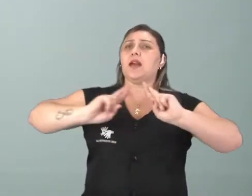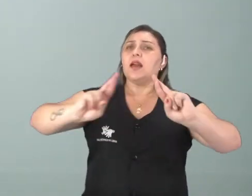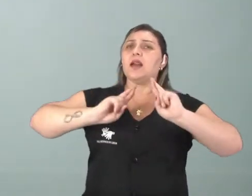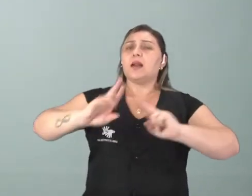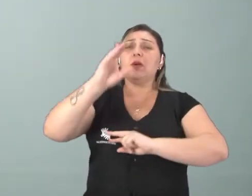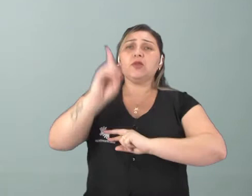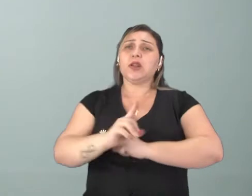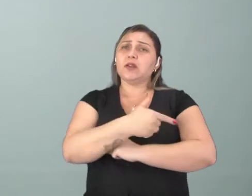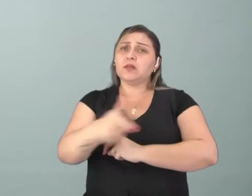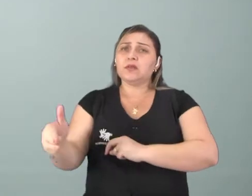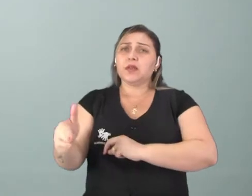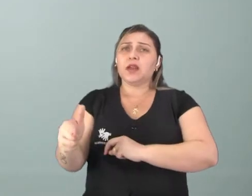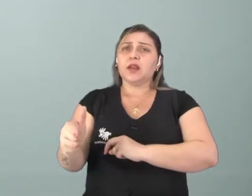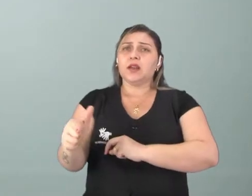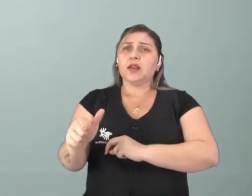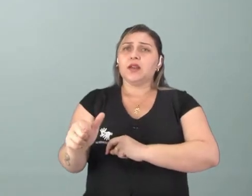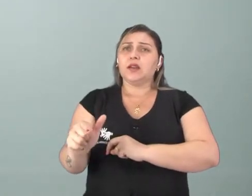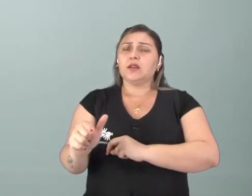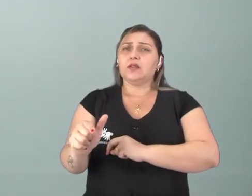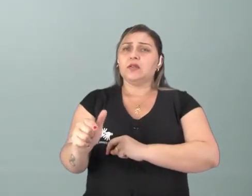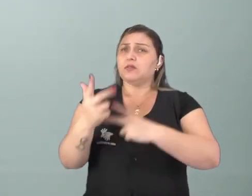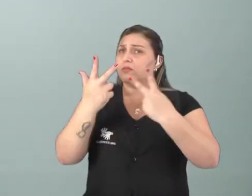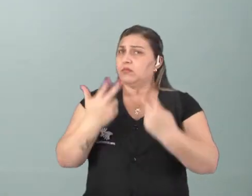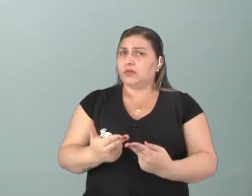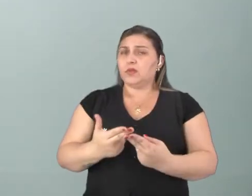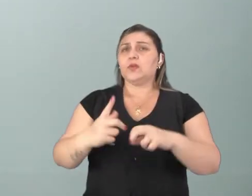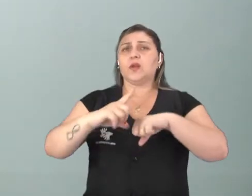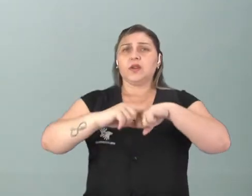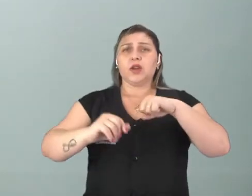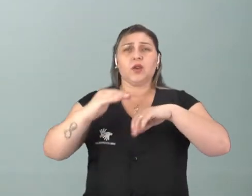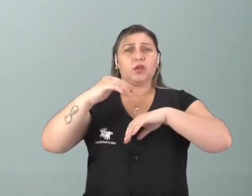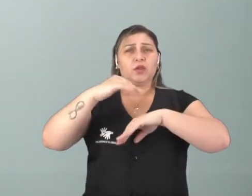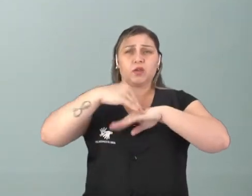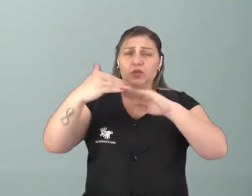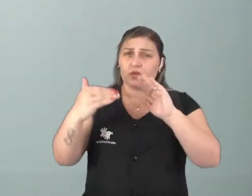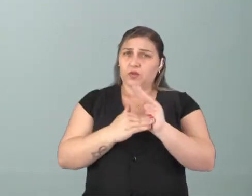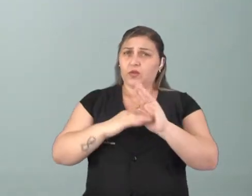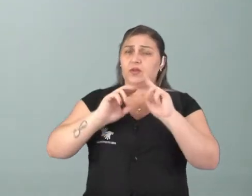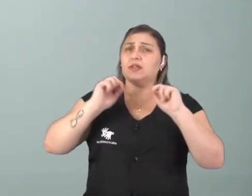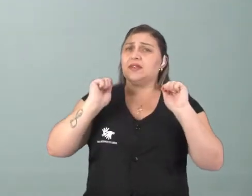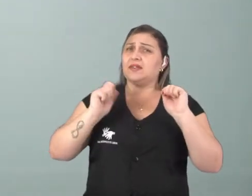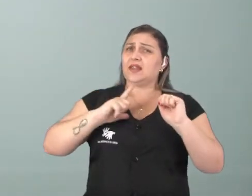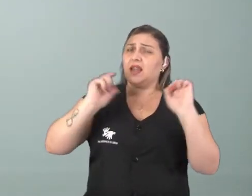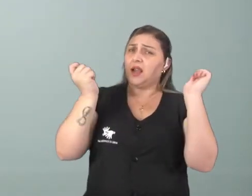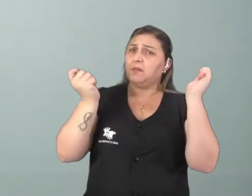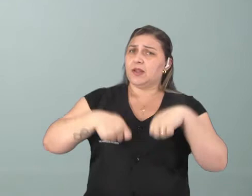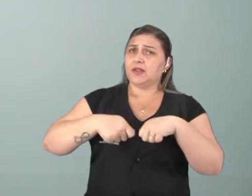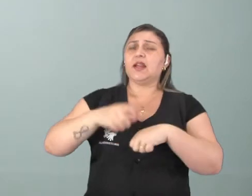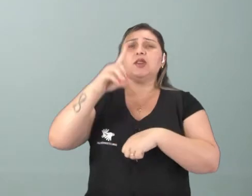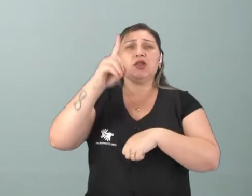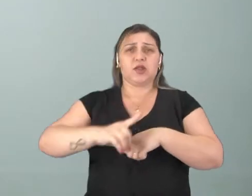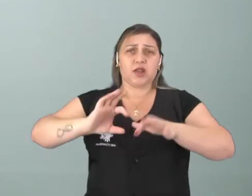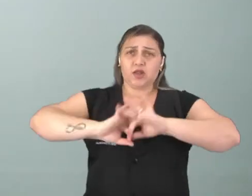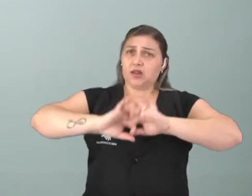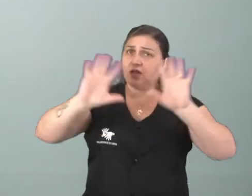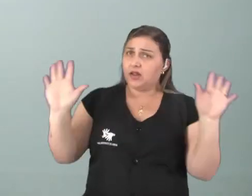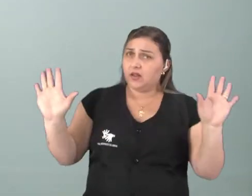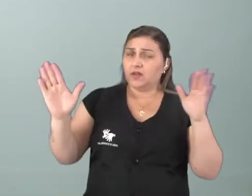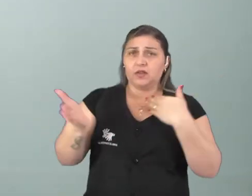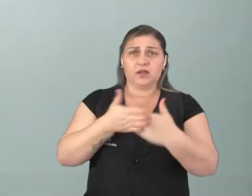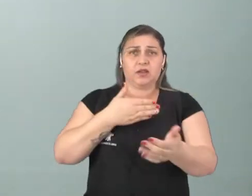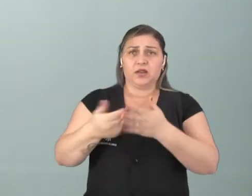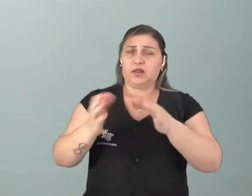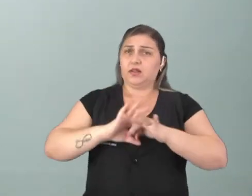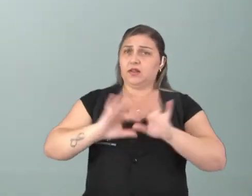direitos. Elas não se encaixam aí nesse artigo que diz que todo ser humano tem capacidade de gozar o seu direito sem qualquer distinção?